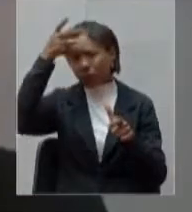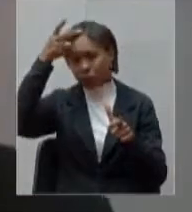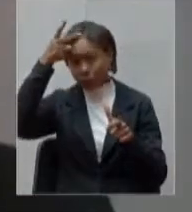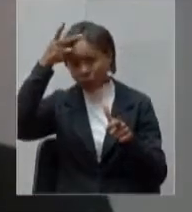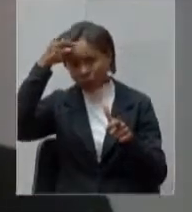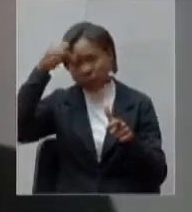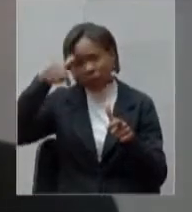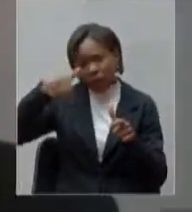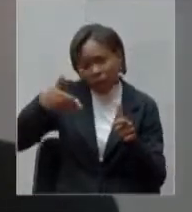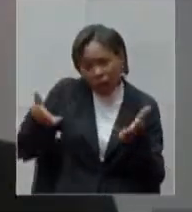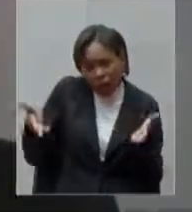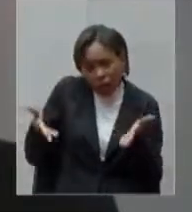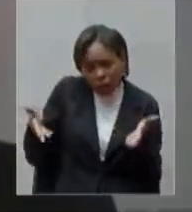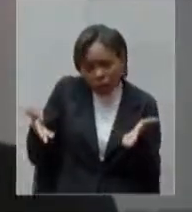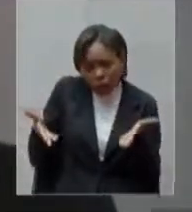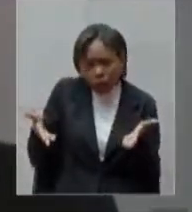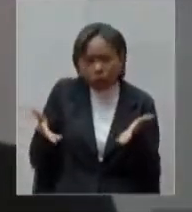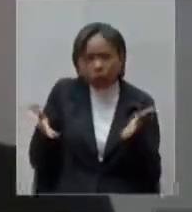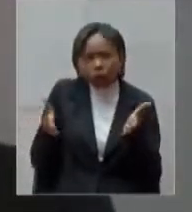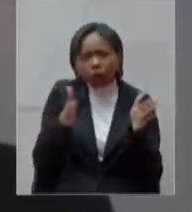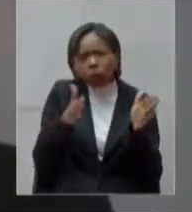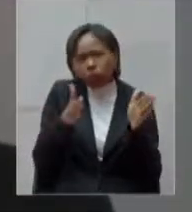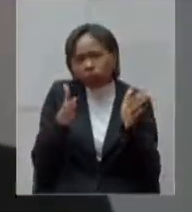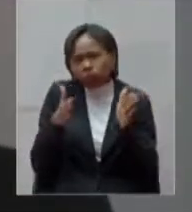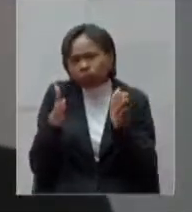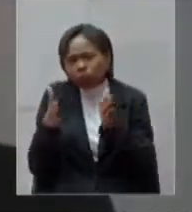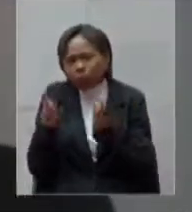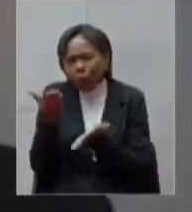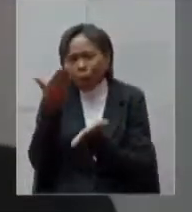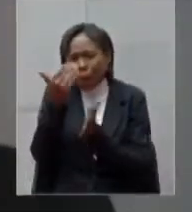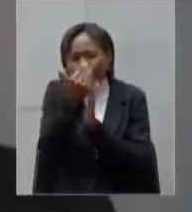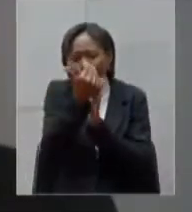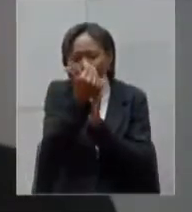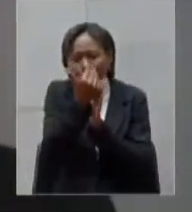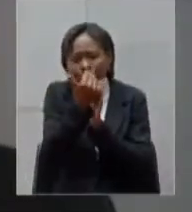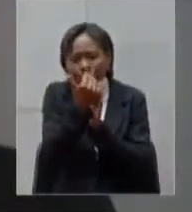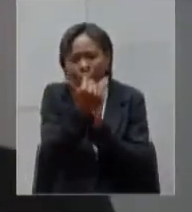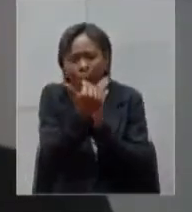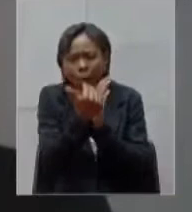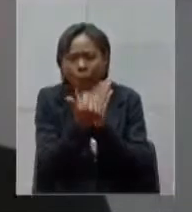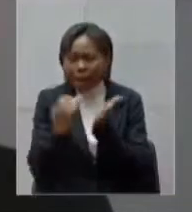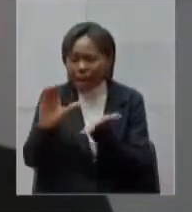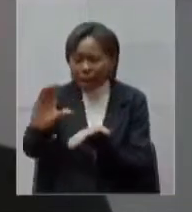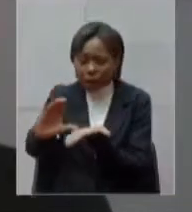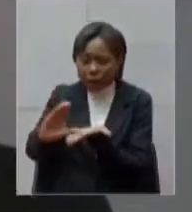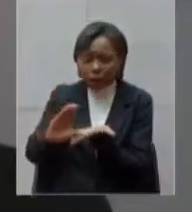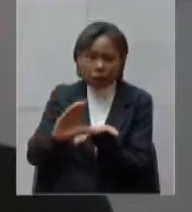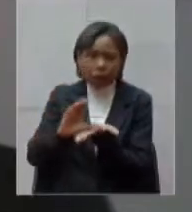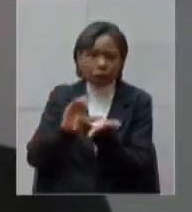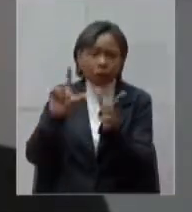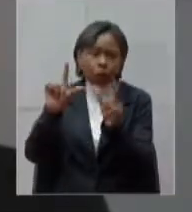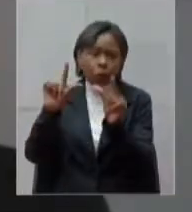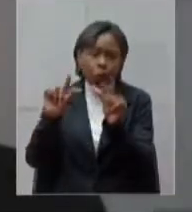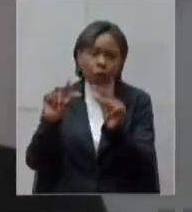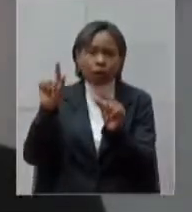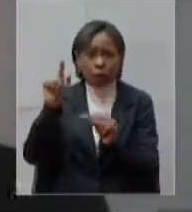cobertura dessa perda de receita que tem vindo do governo federal eu pelo menos me inscrevi tem